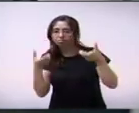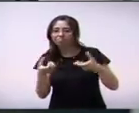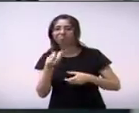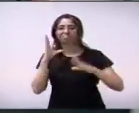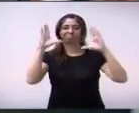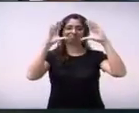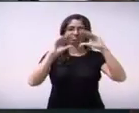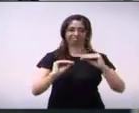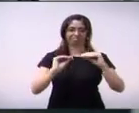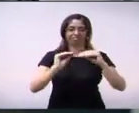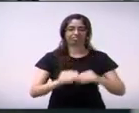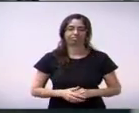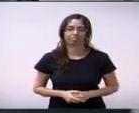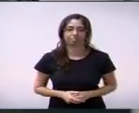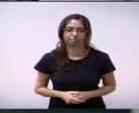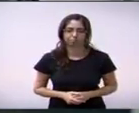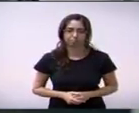noite.